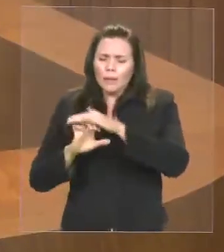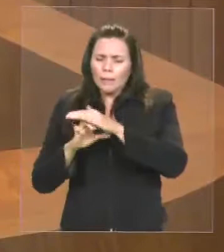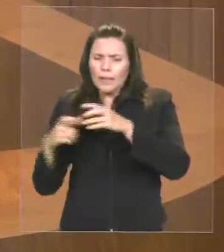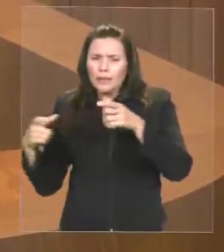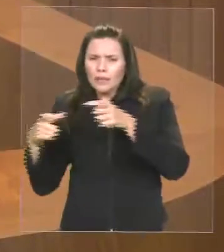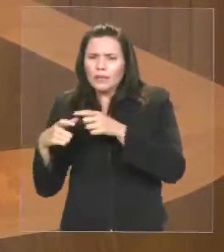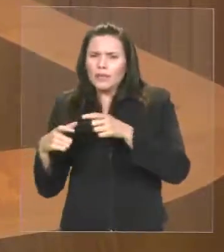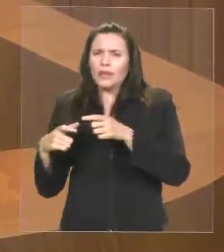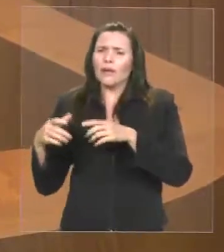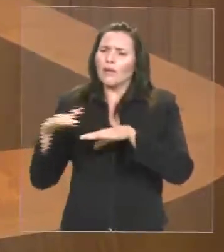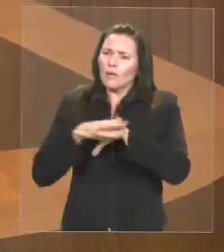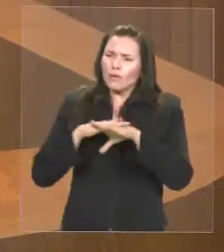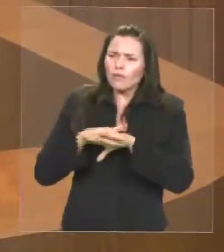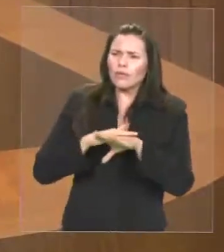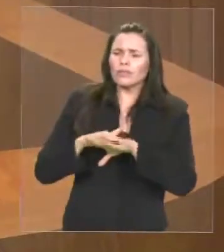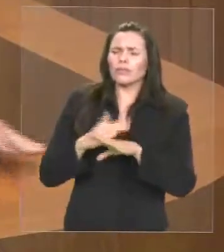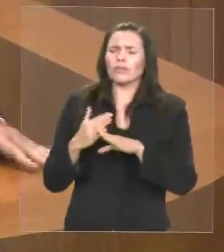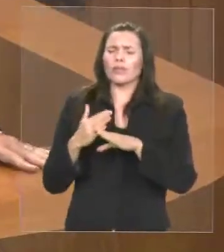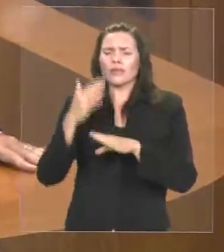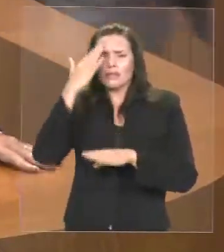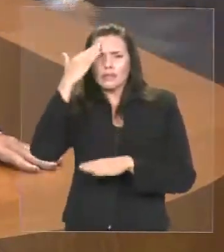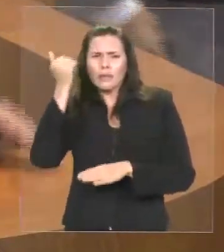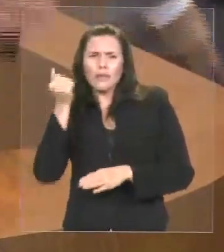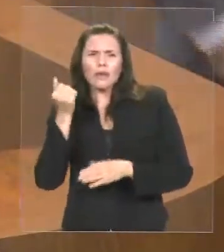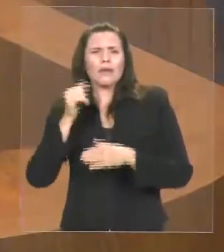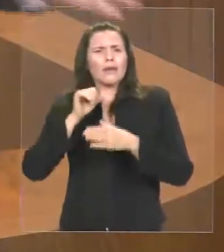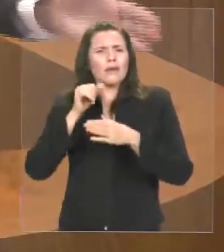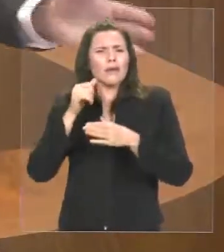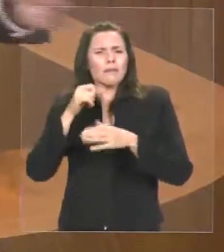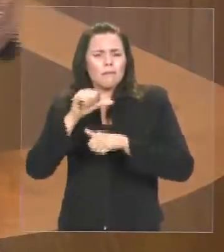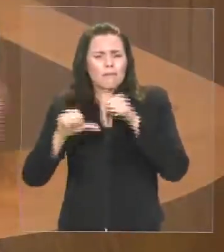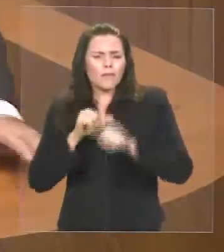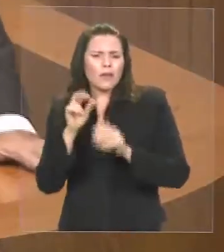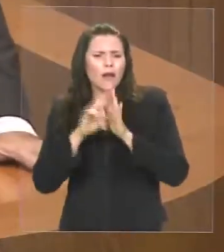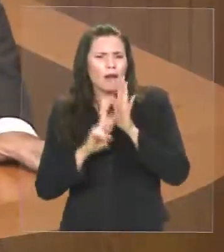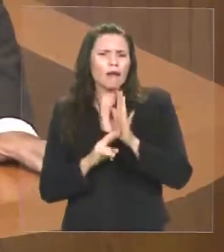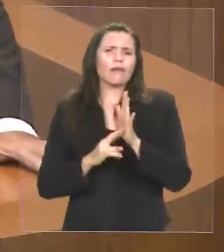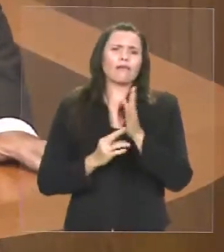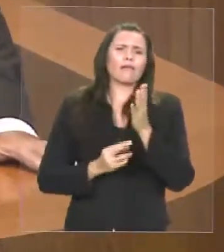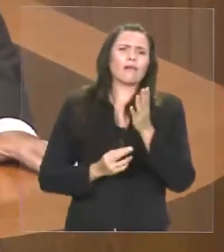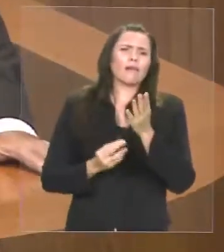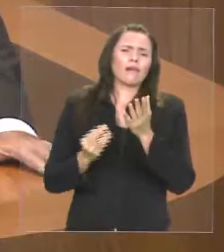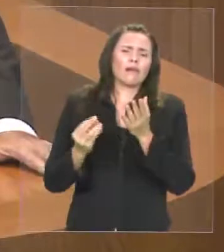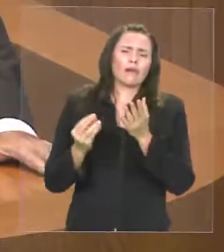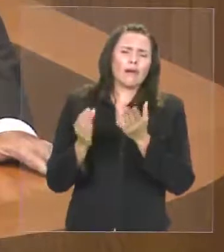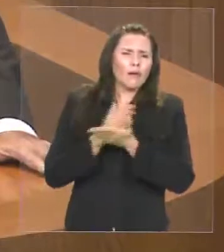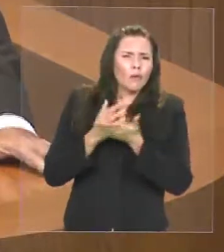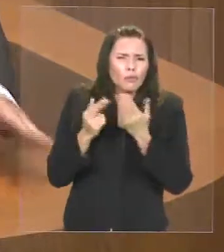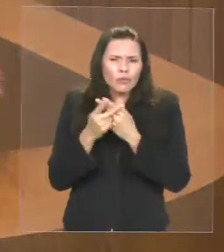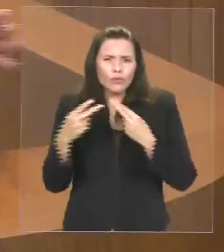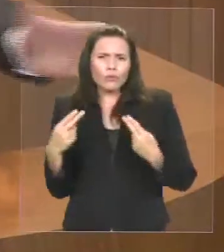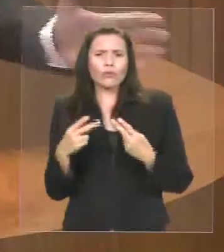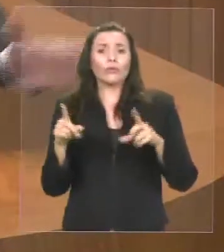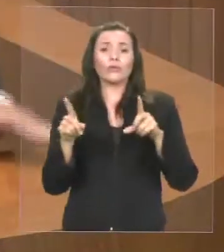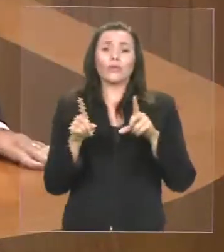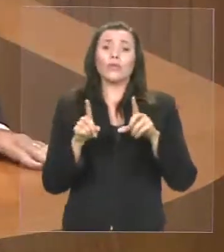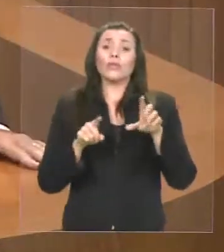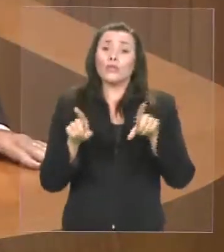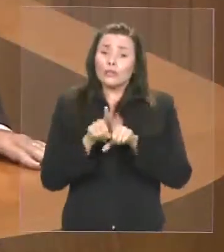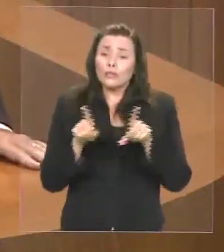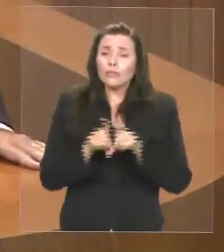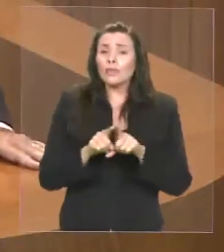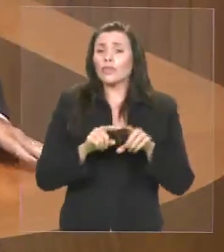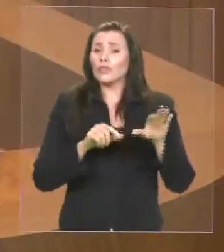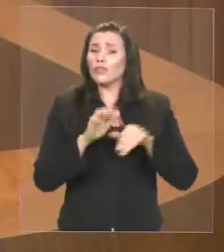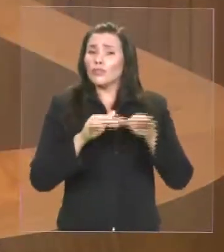atacadistas, que está sendo proposta para os grandes atacadistas, também seja proposta para os pequenos atacadistas, que não haja discriminação,